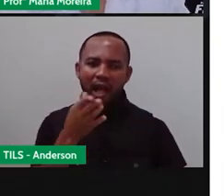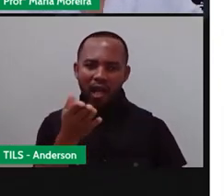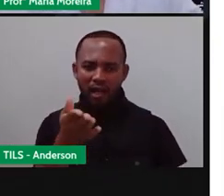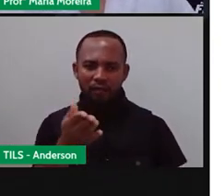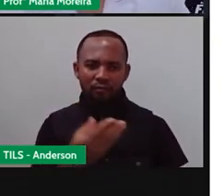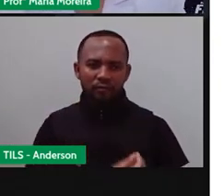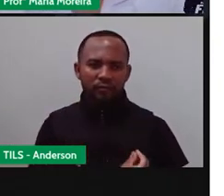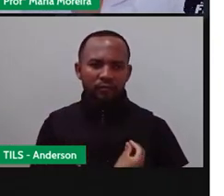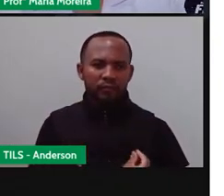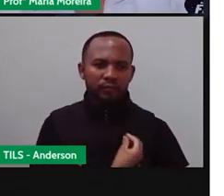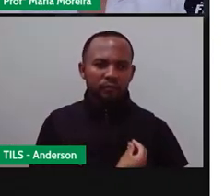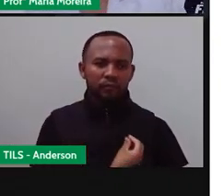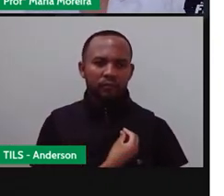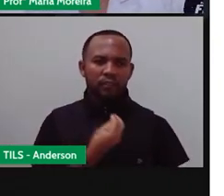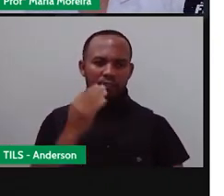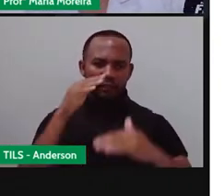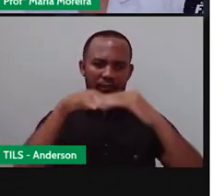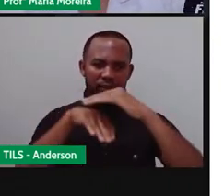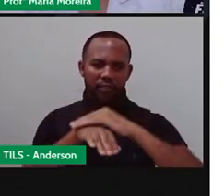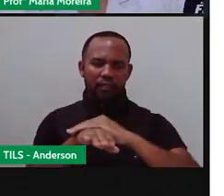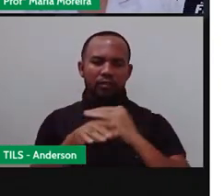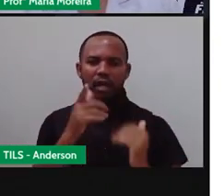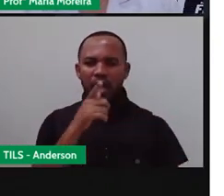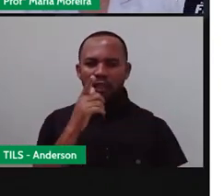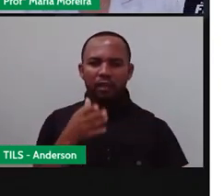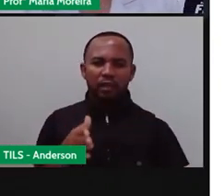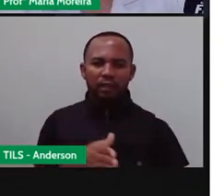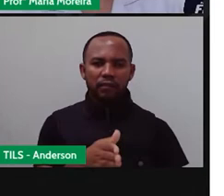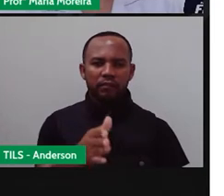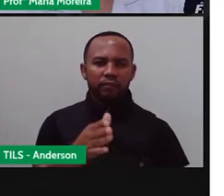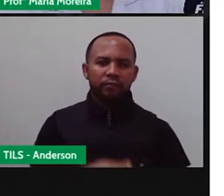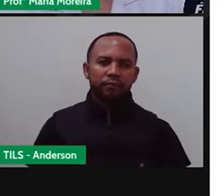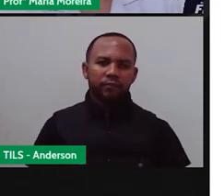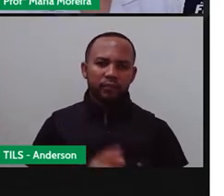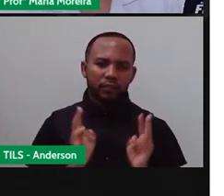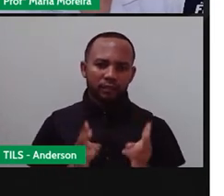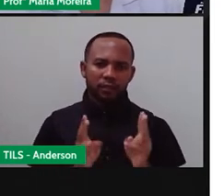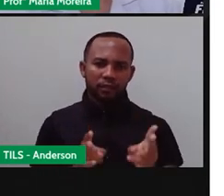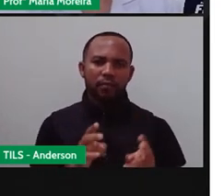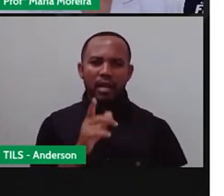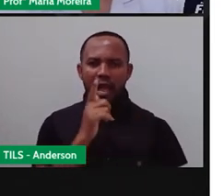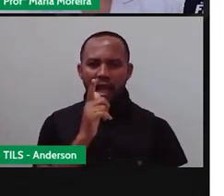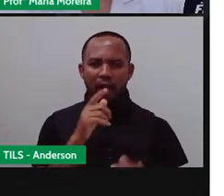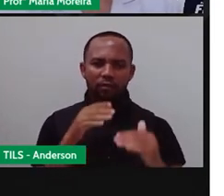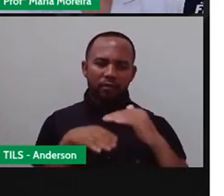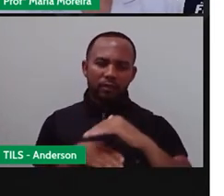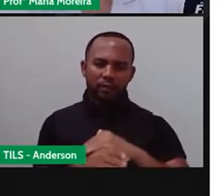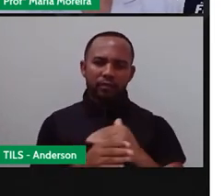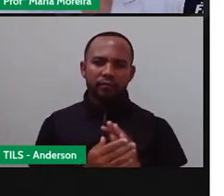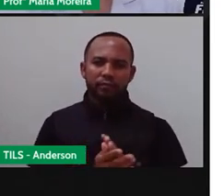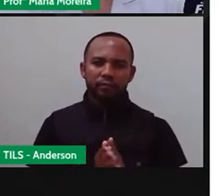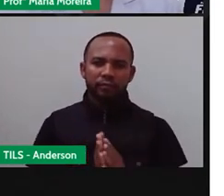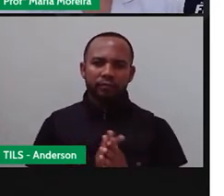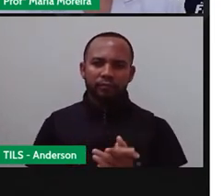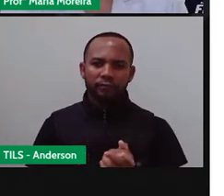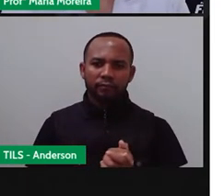ó, ficam a maior parte do tempo aonde na água. Ou a sua totalidade do tempo aí na água.